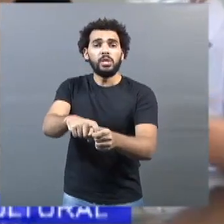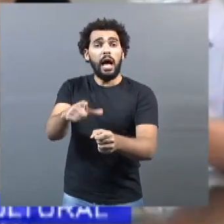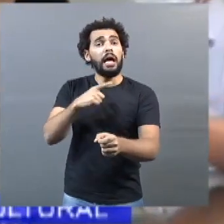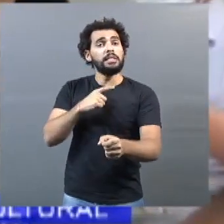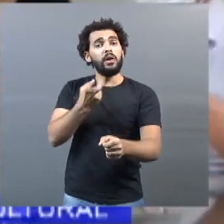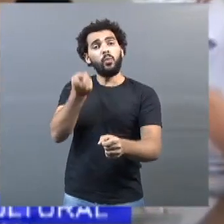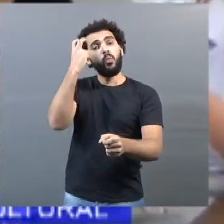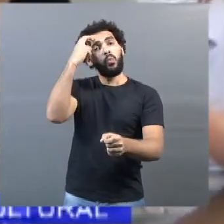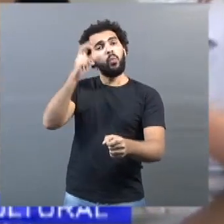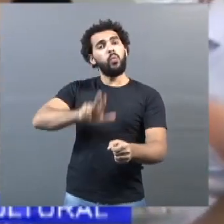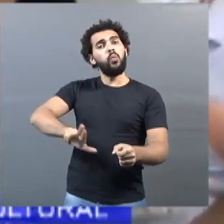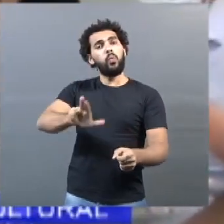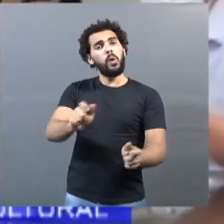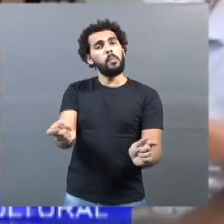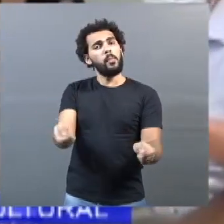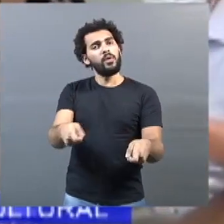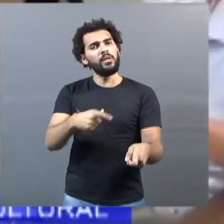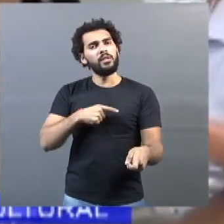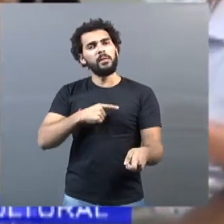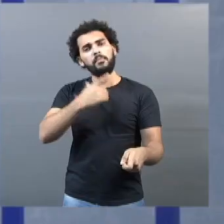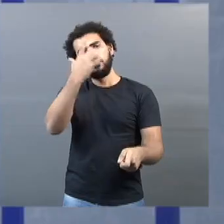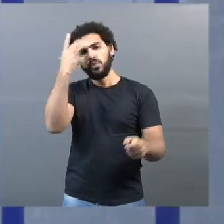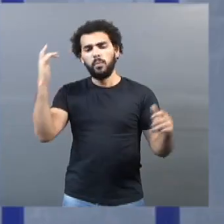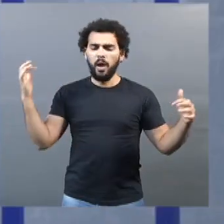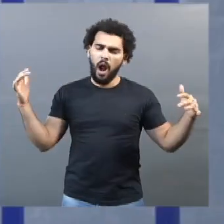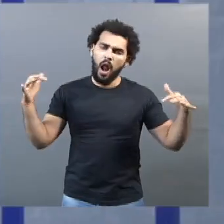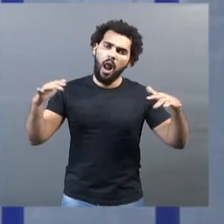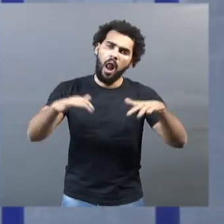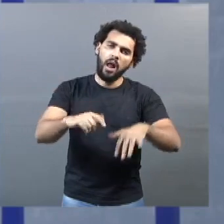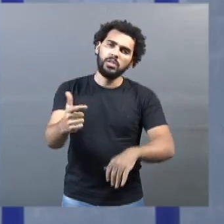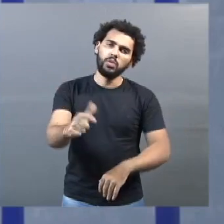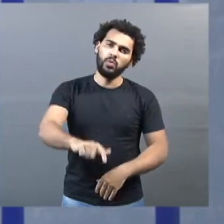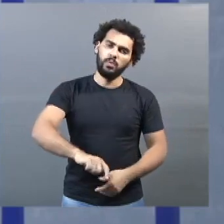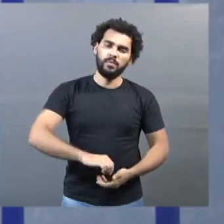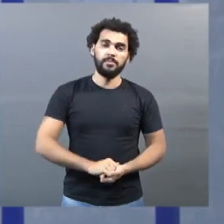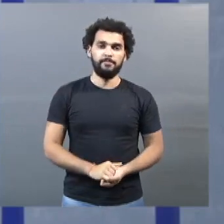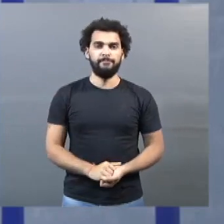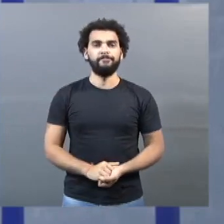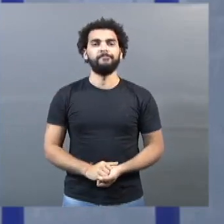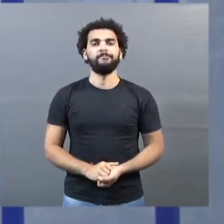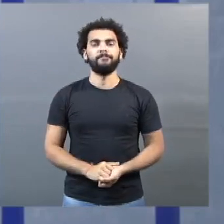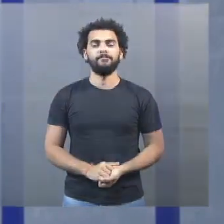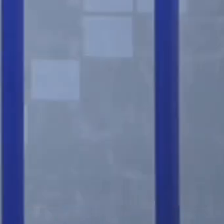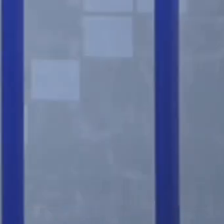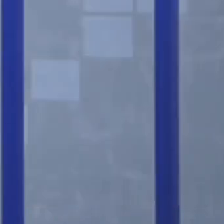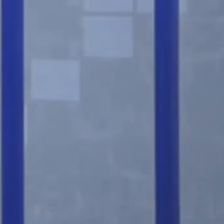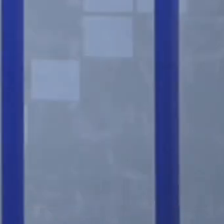preparado para receber toda a nossa população. Larissa Oliveira, para o Jornal da UFO.